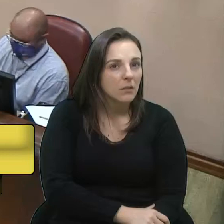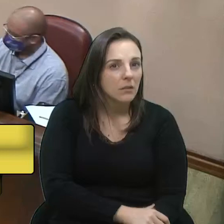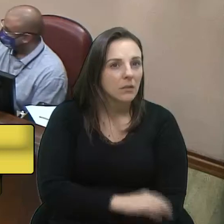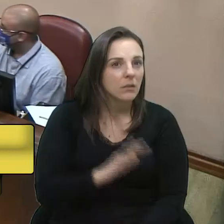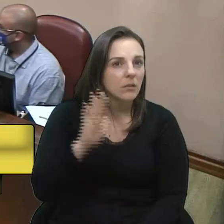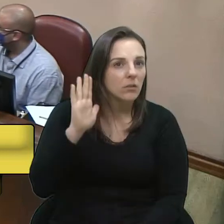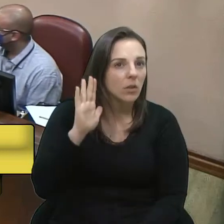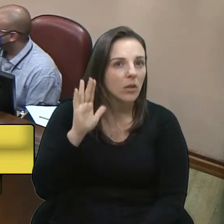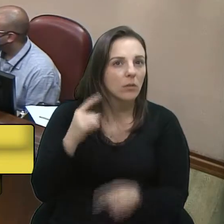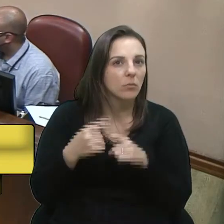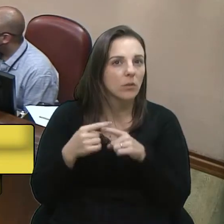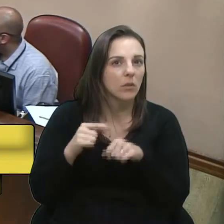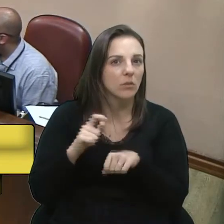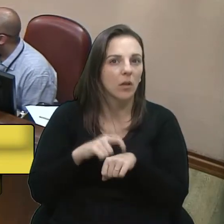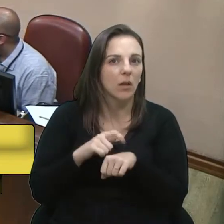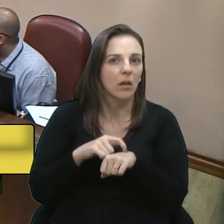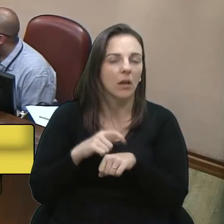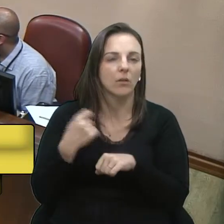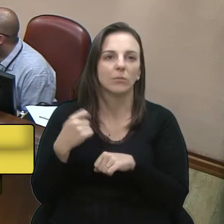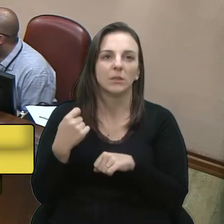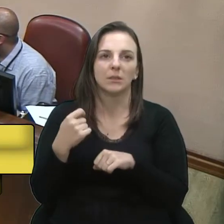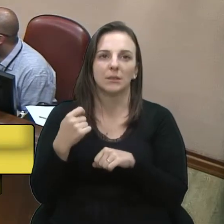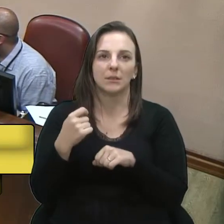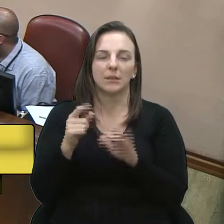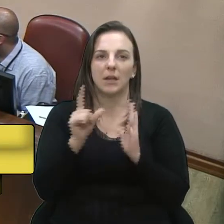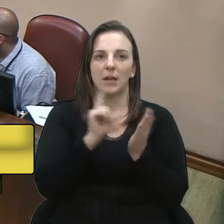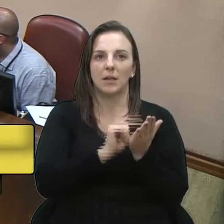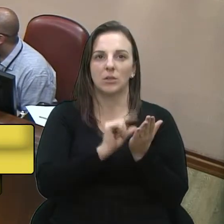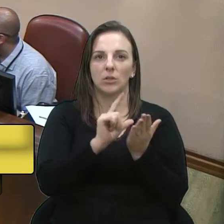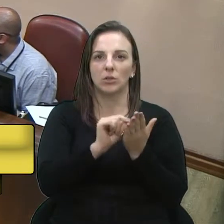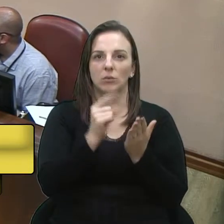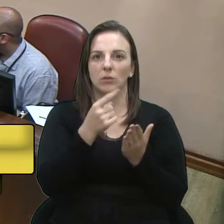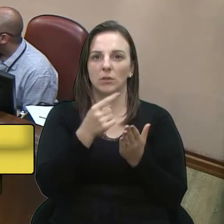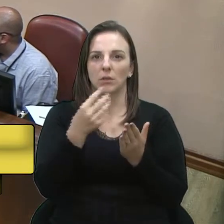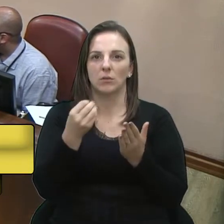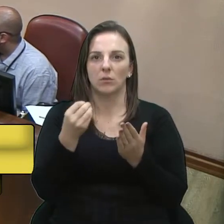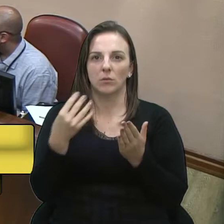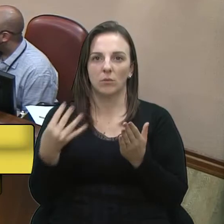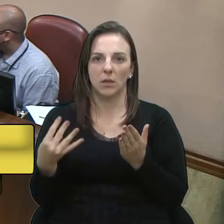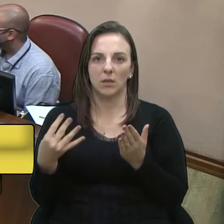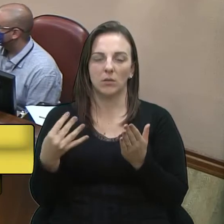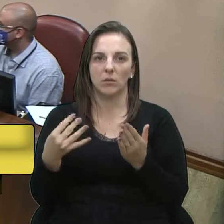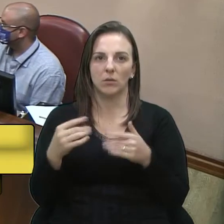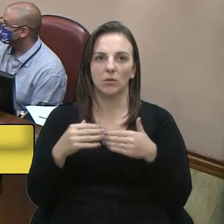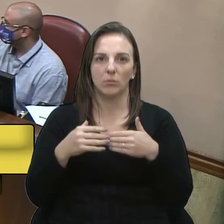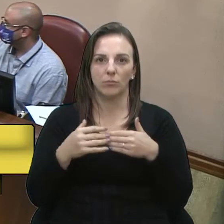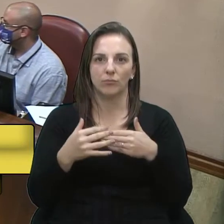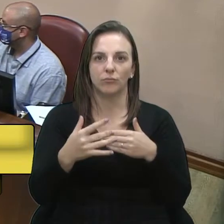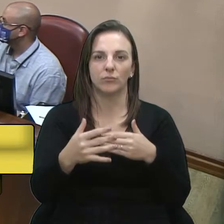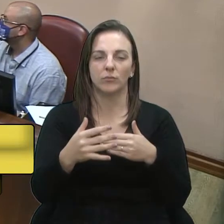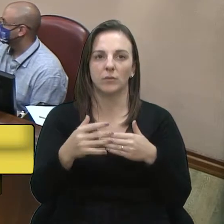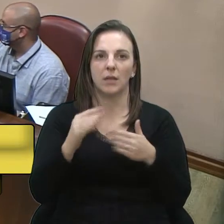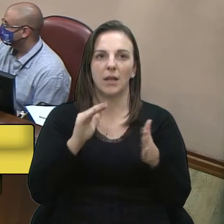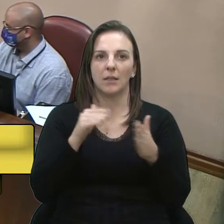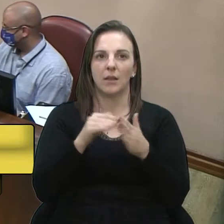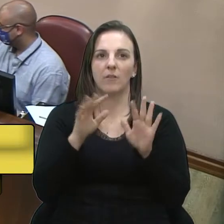Por causa do horário, nós precisamos invocar o artigo 104, prorrogando a sessão até o fim da ordem do dia.